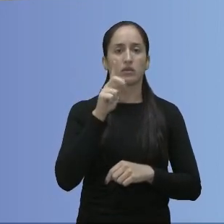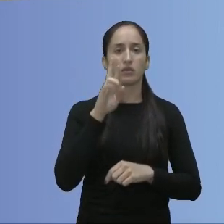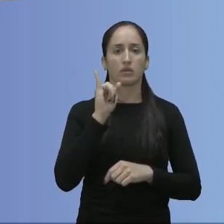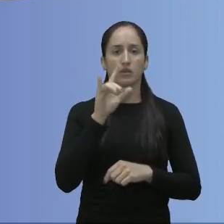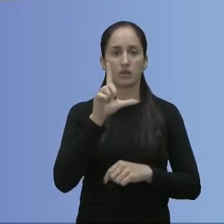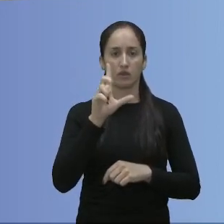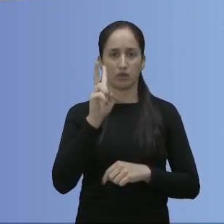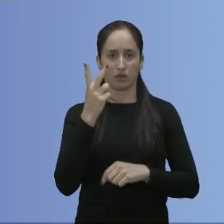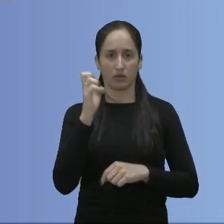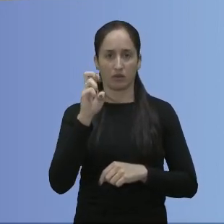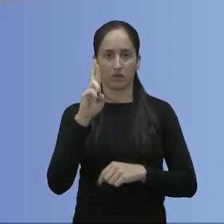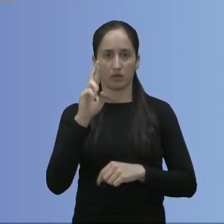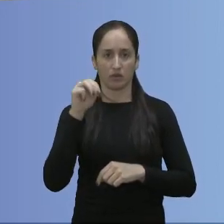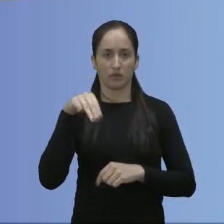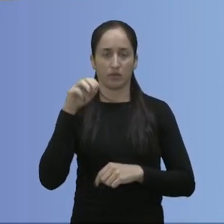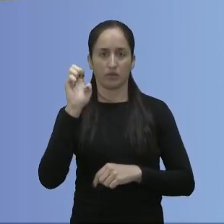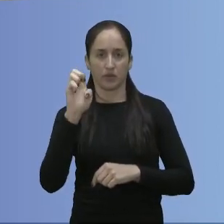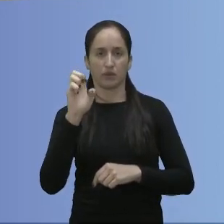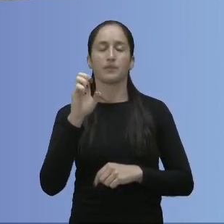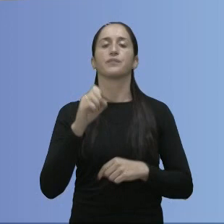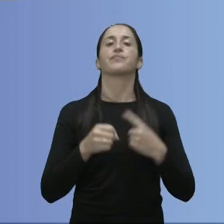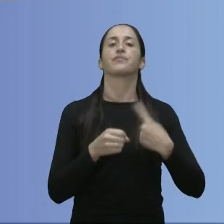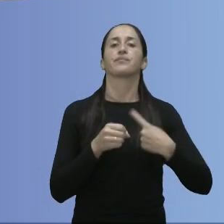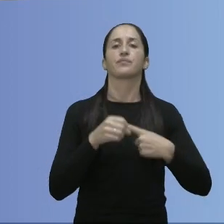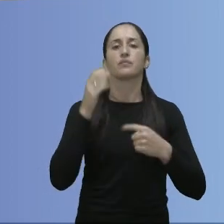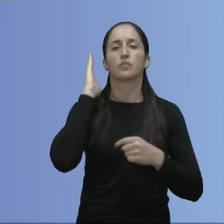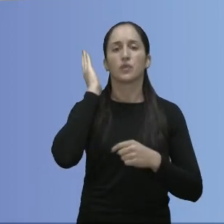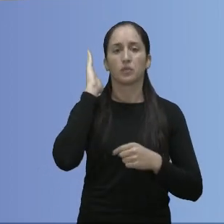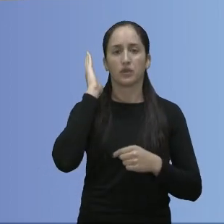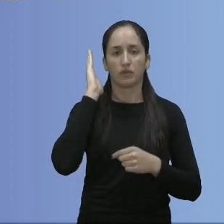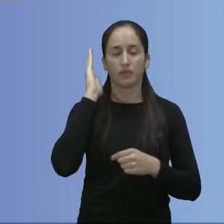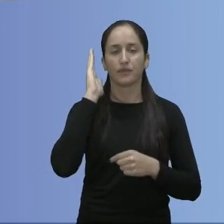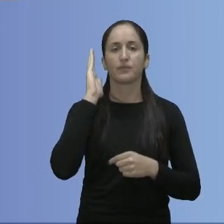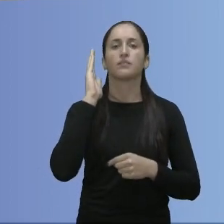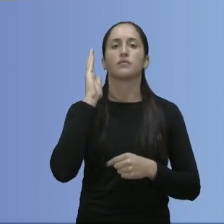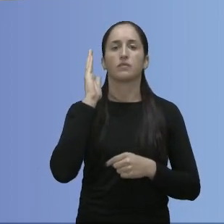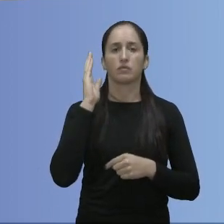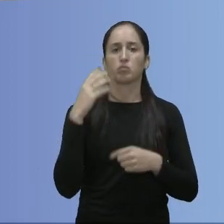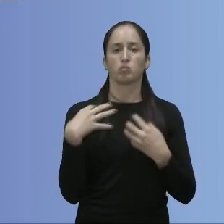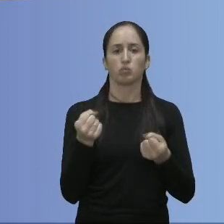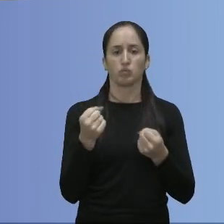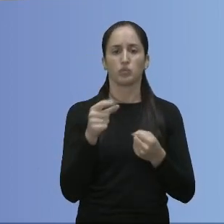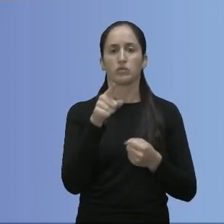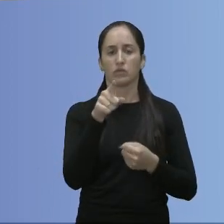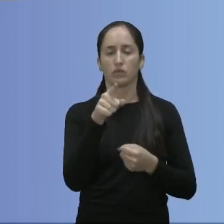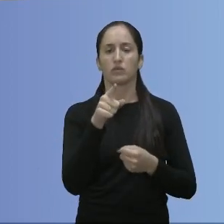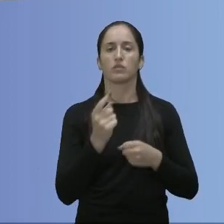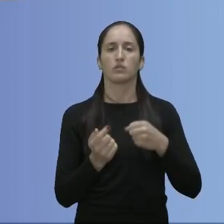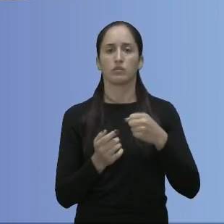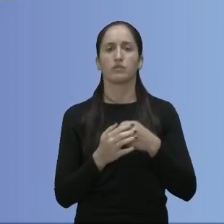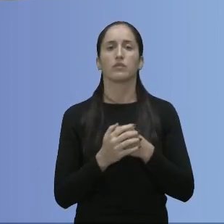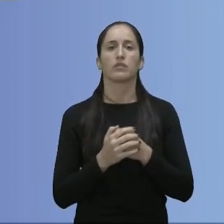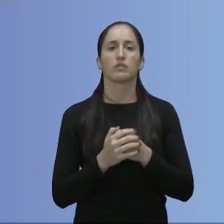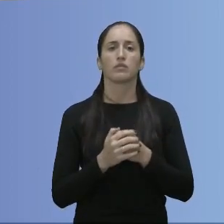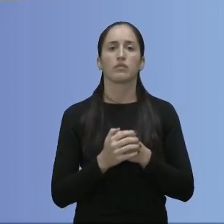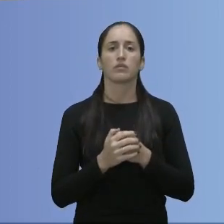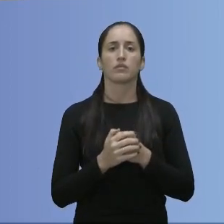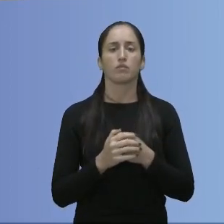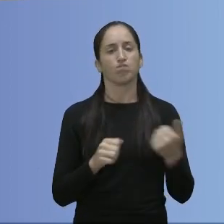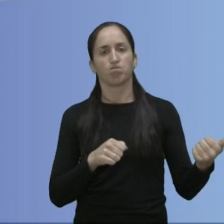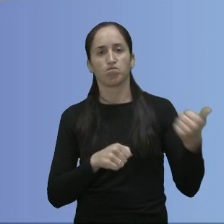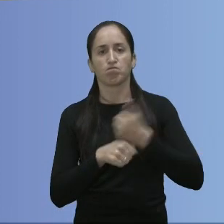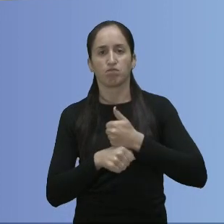apoiei, que pedi voto aqui na cidade de Taubaté, ele assumiu este ano, tá? Então nós estamos